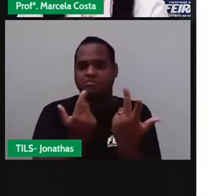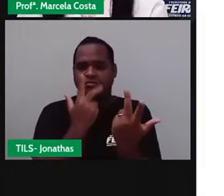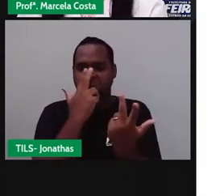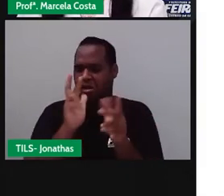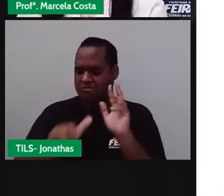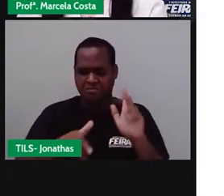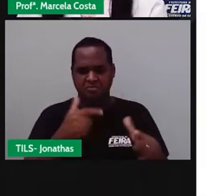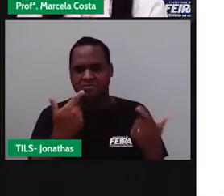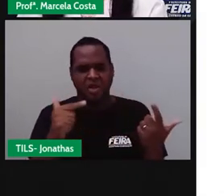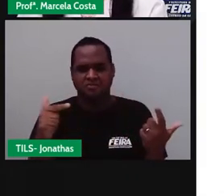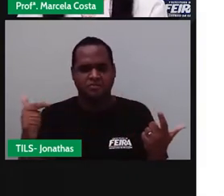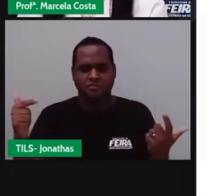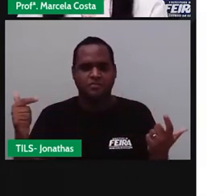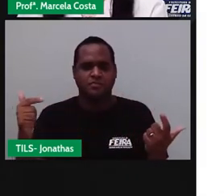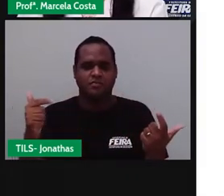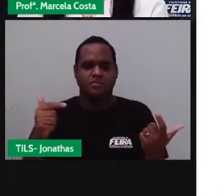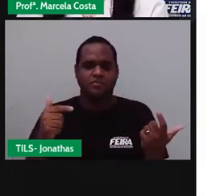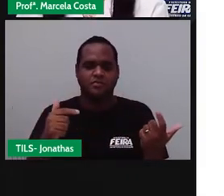com uma característica diferente?